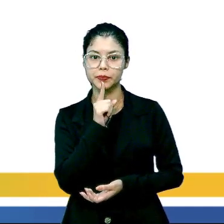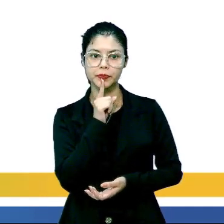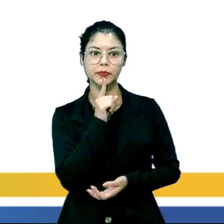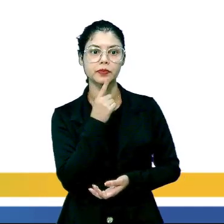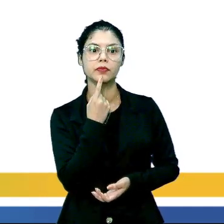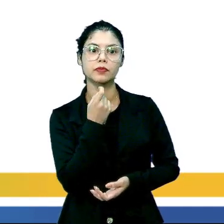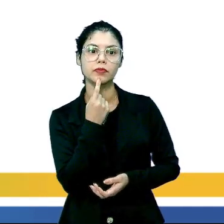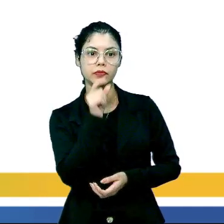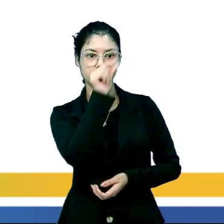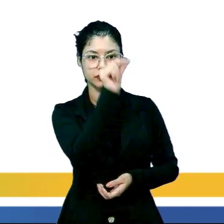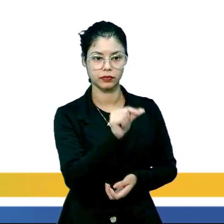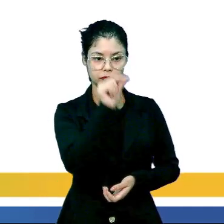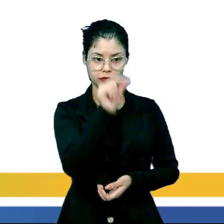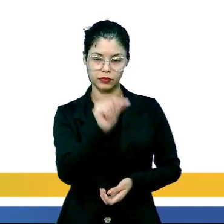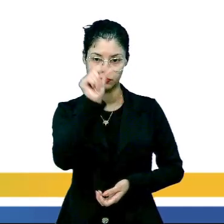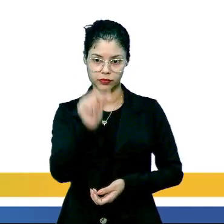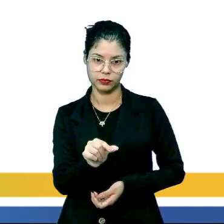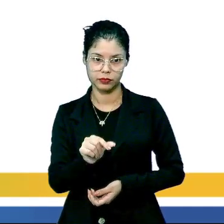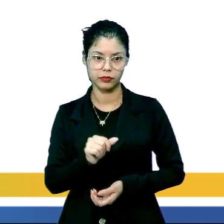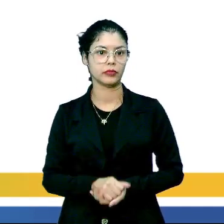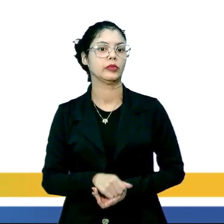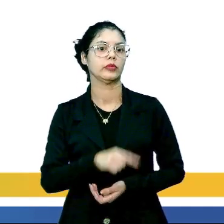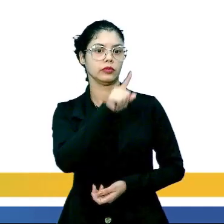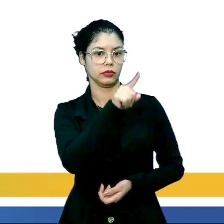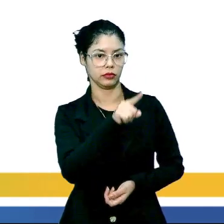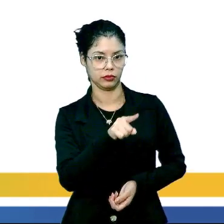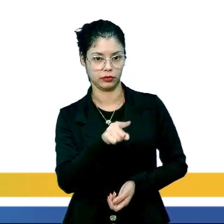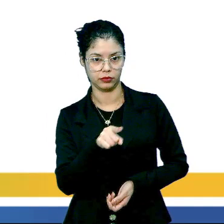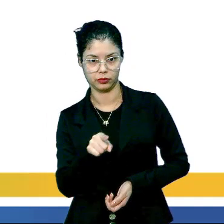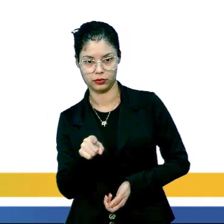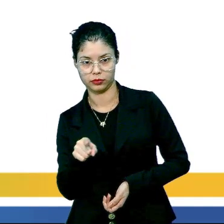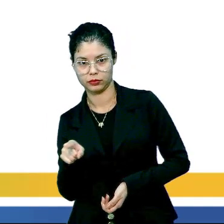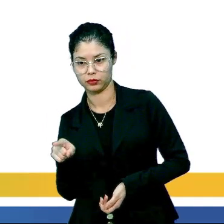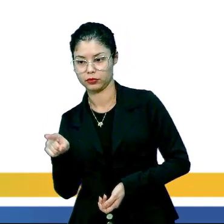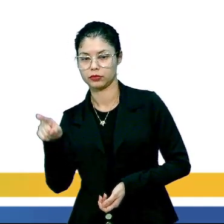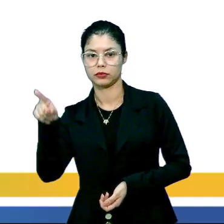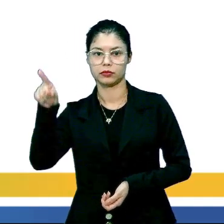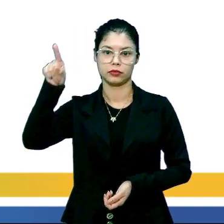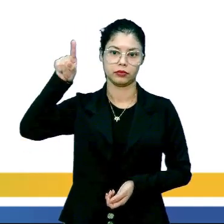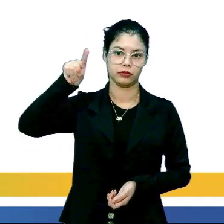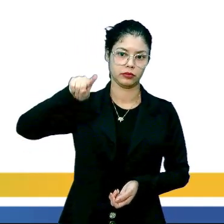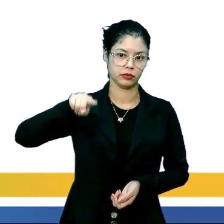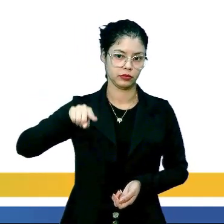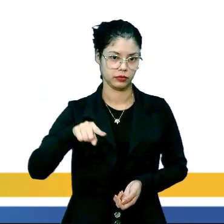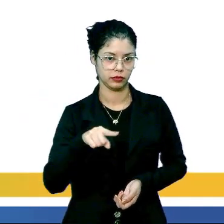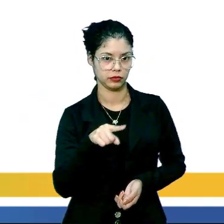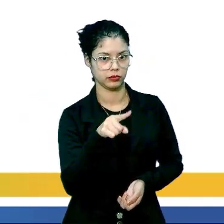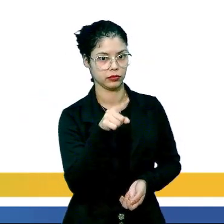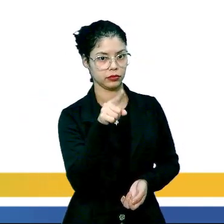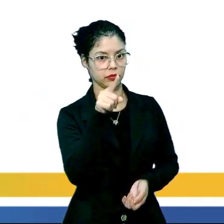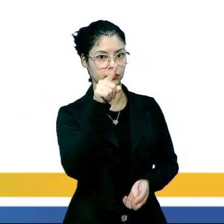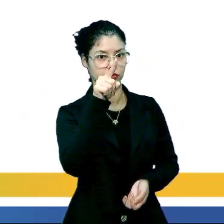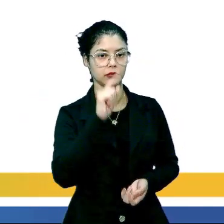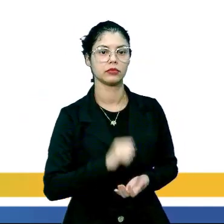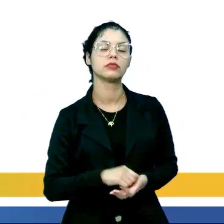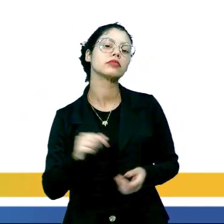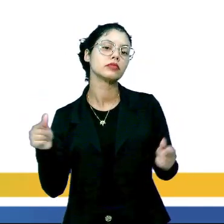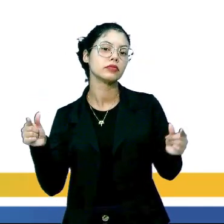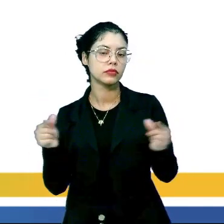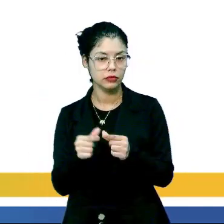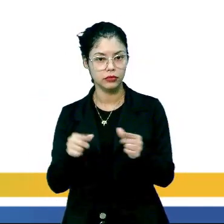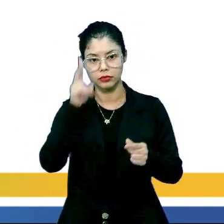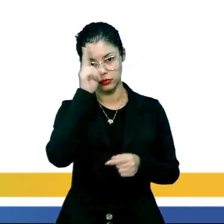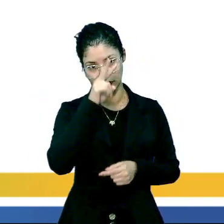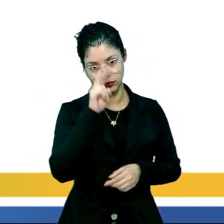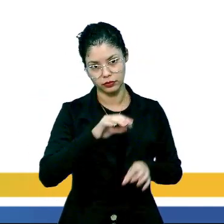artes vermelhas, acompanha aí na tela. Então nesse reator acontecem as reações de fissão nuclear, é importante